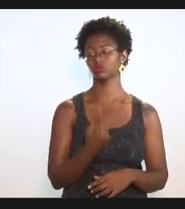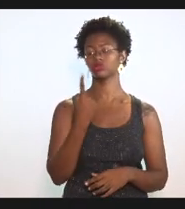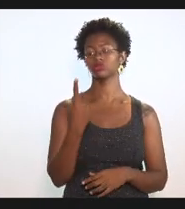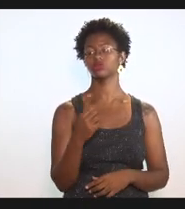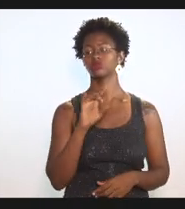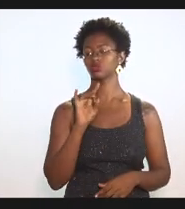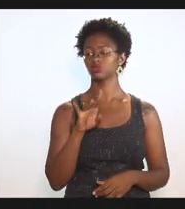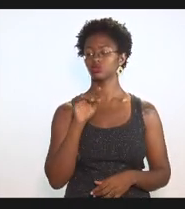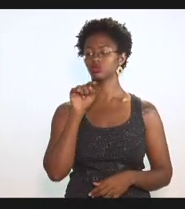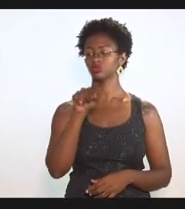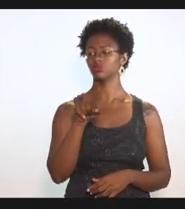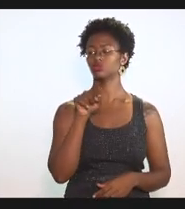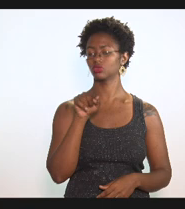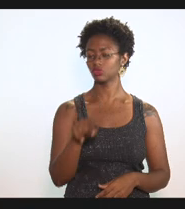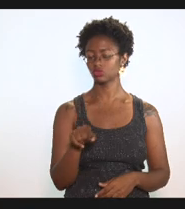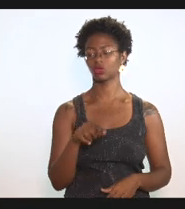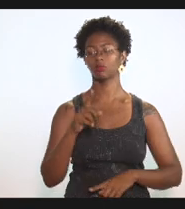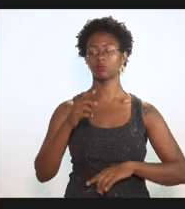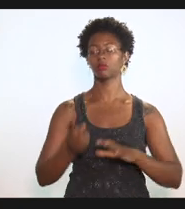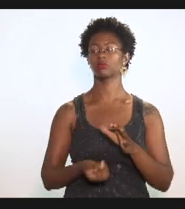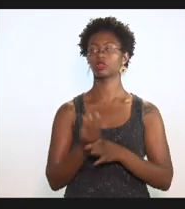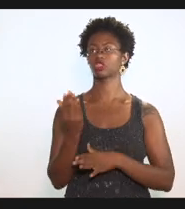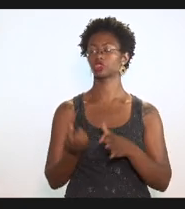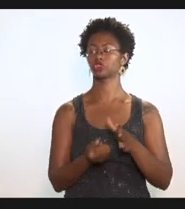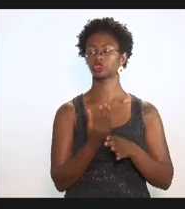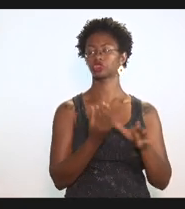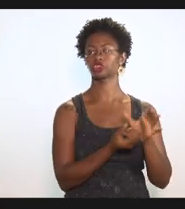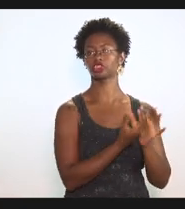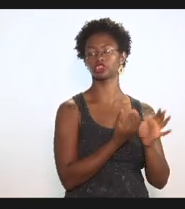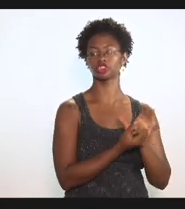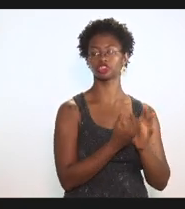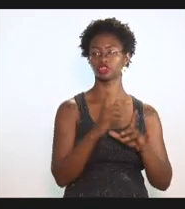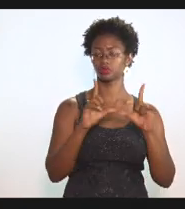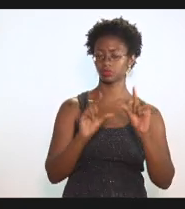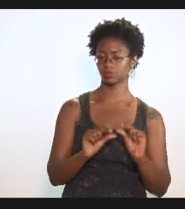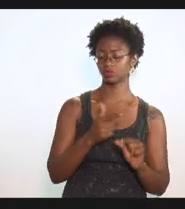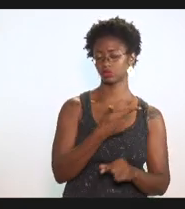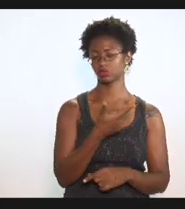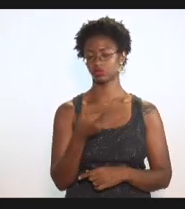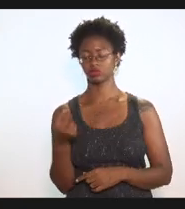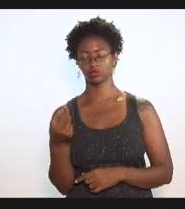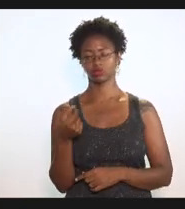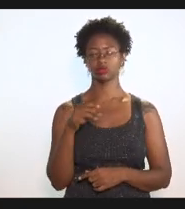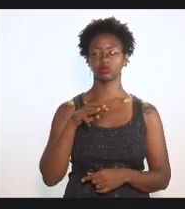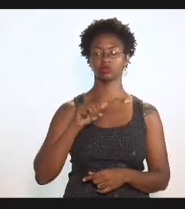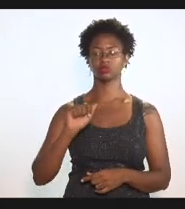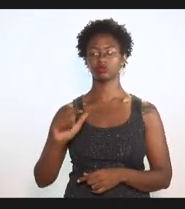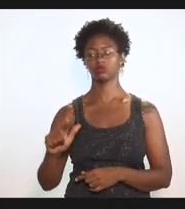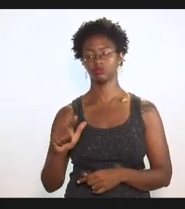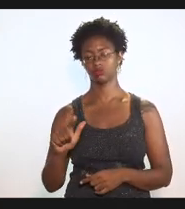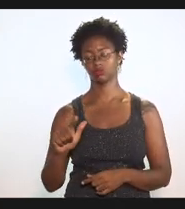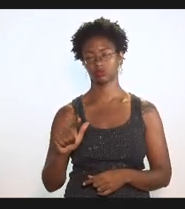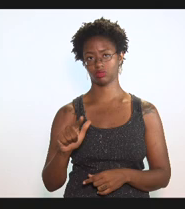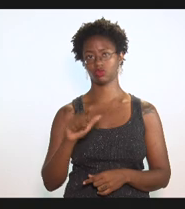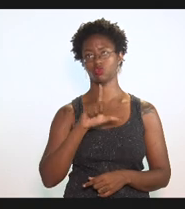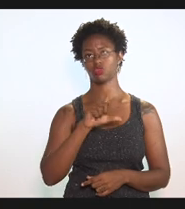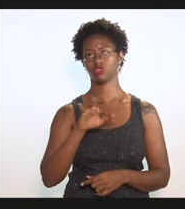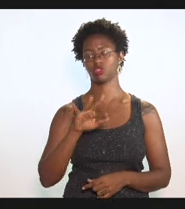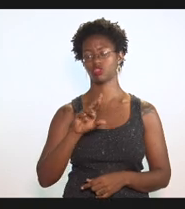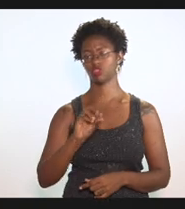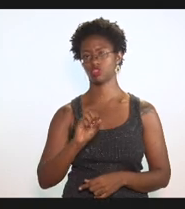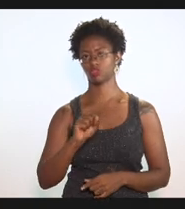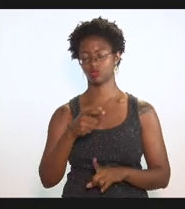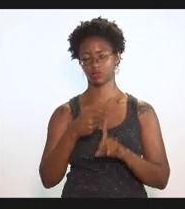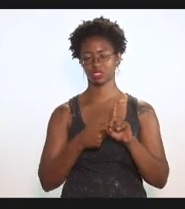exclusivamente para os produtores de menos de 200 mil litros mensais o que é